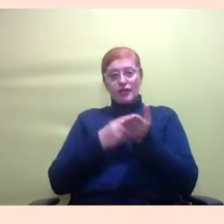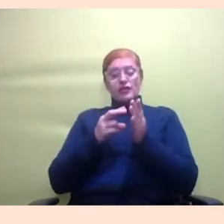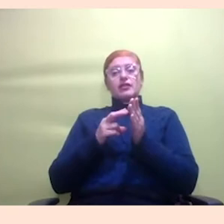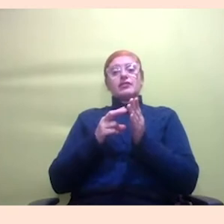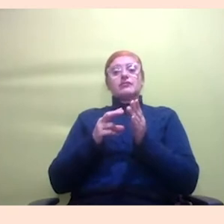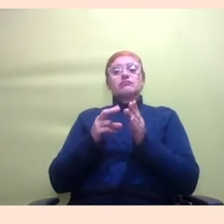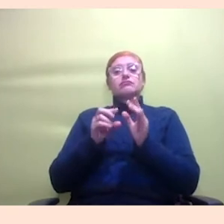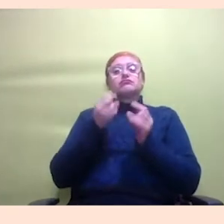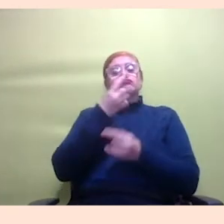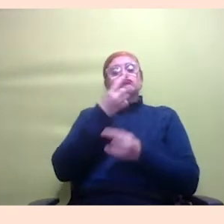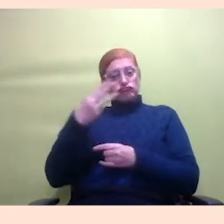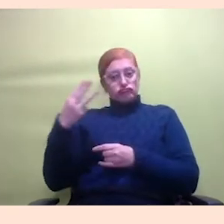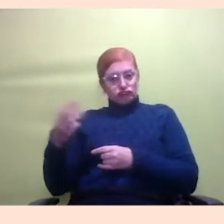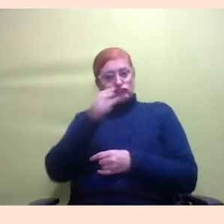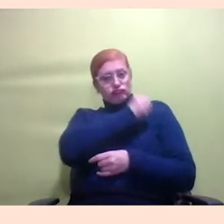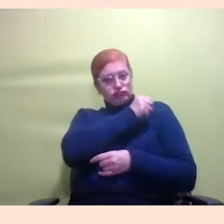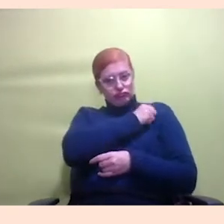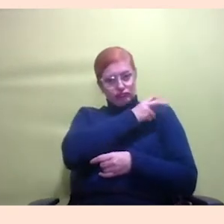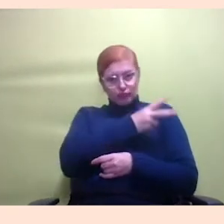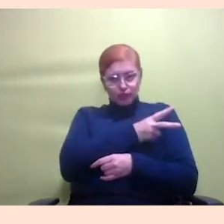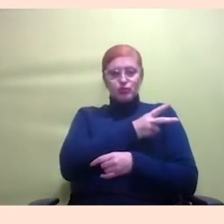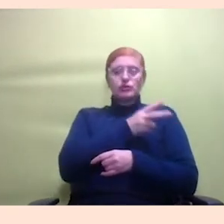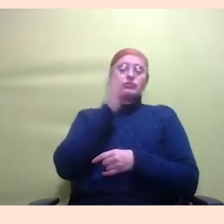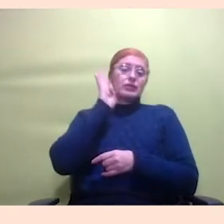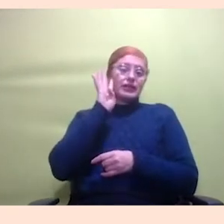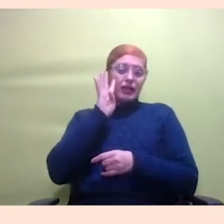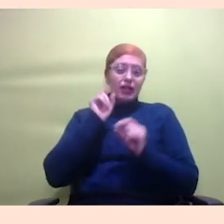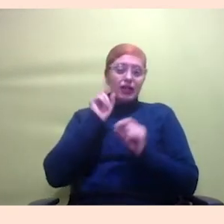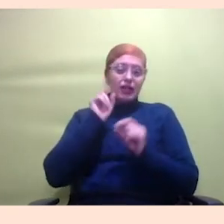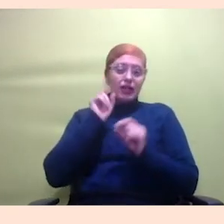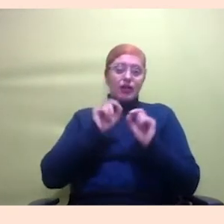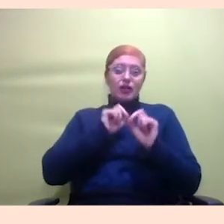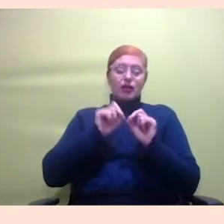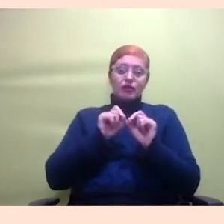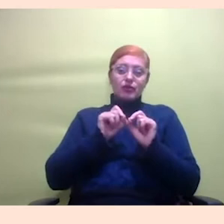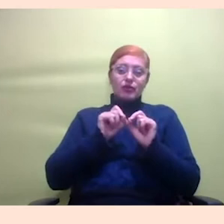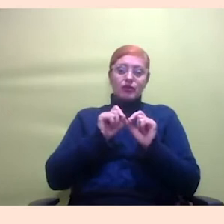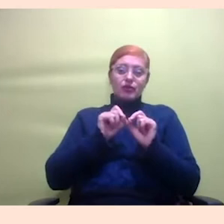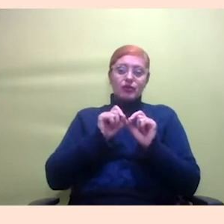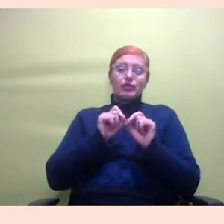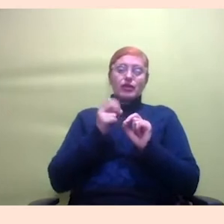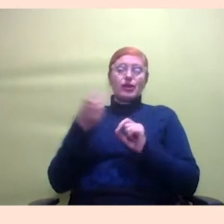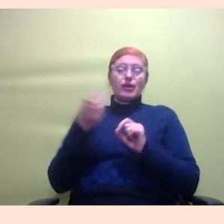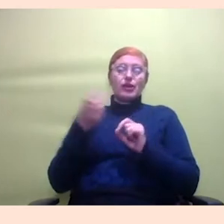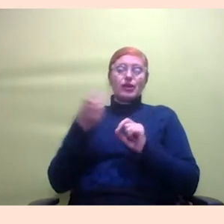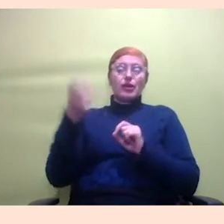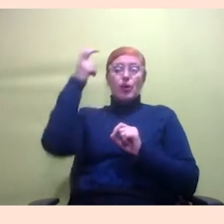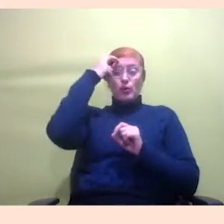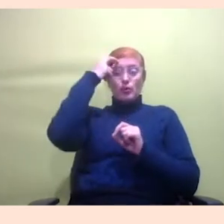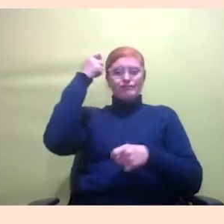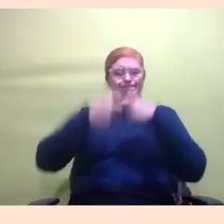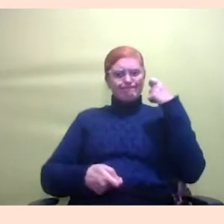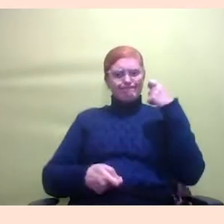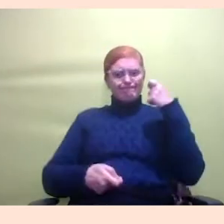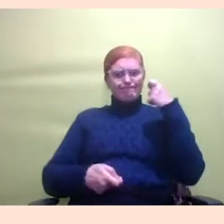da revista eletrônica que a gente lançou a gente lançou com o tema a cultura do estupro que é um tema que tem muito a ver com a nossa militância porque quando a Tamo Juntas